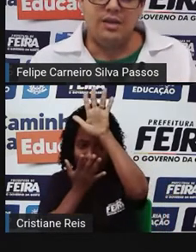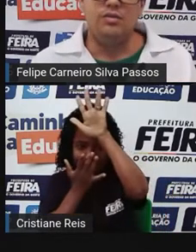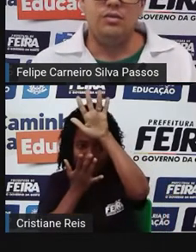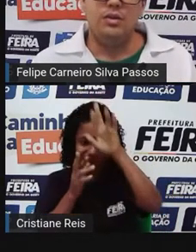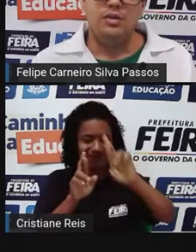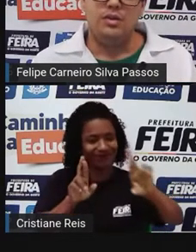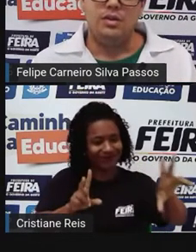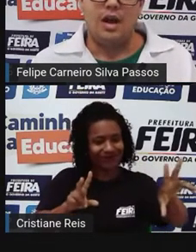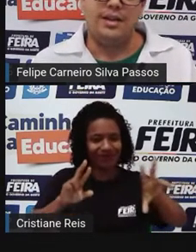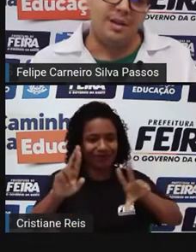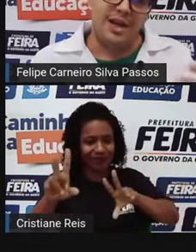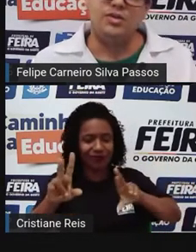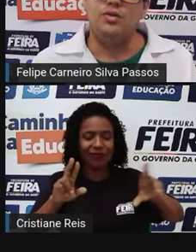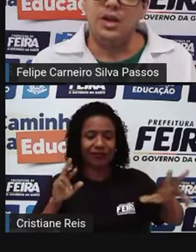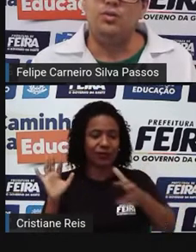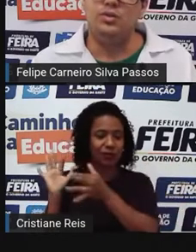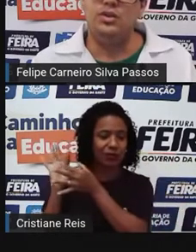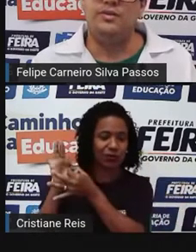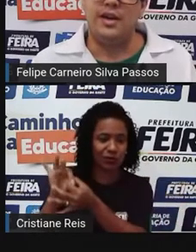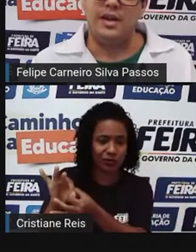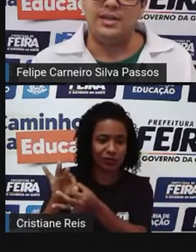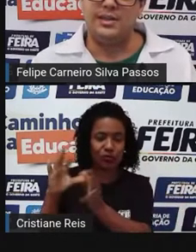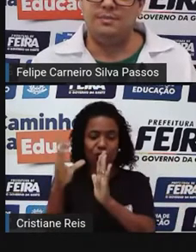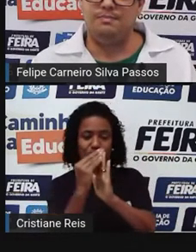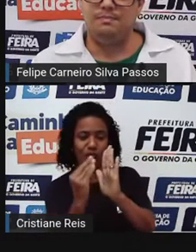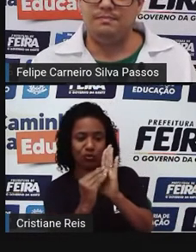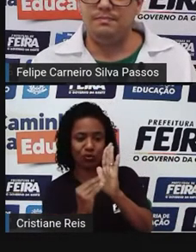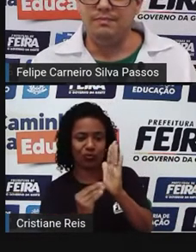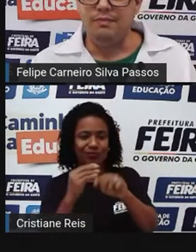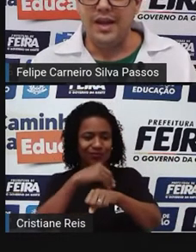determinado, determinados conteúdos diferentes.